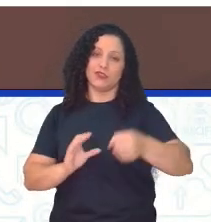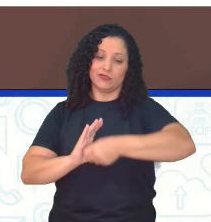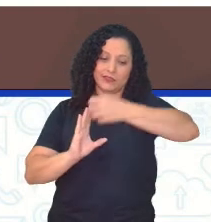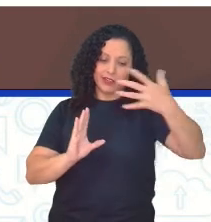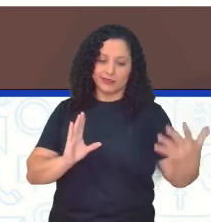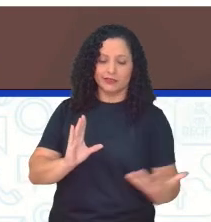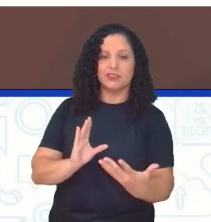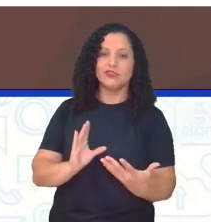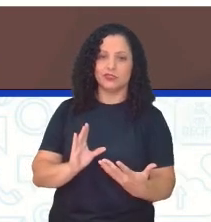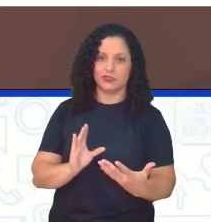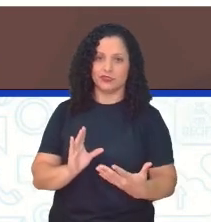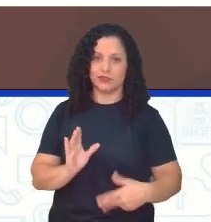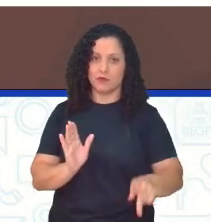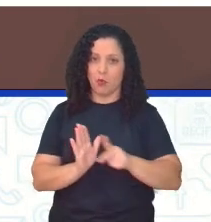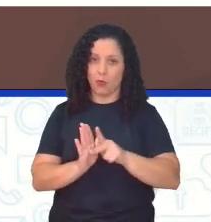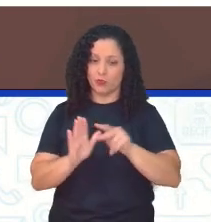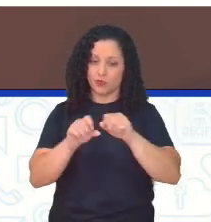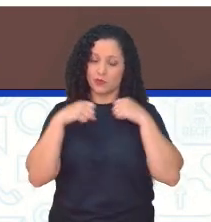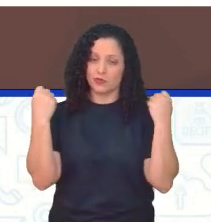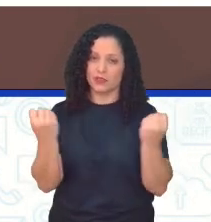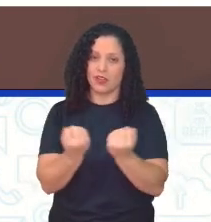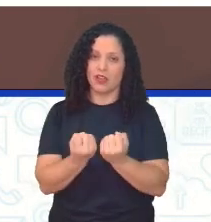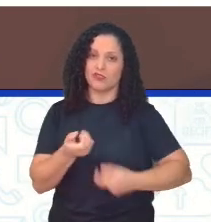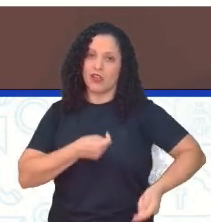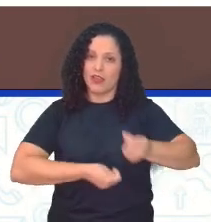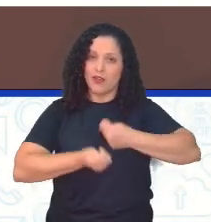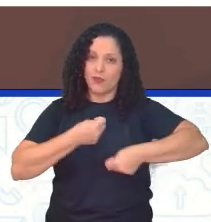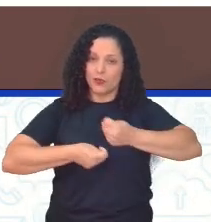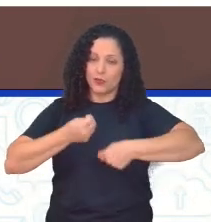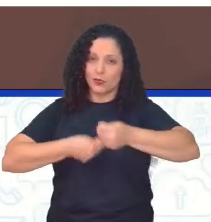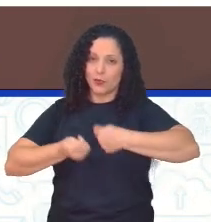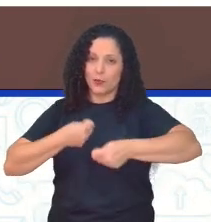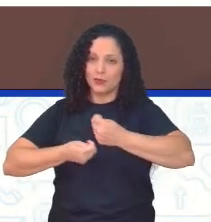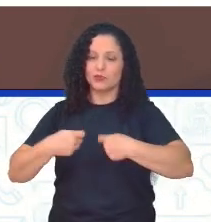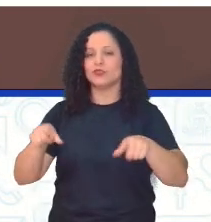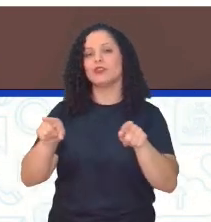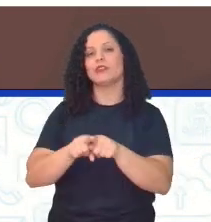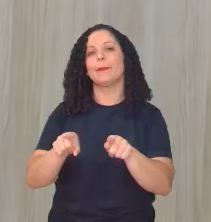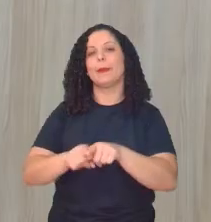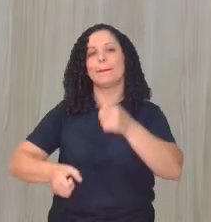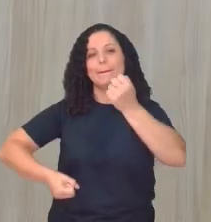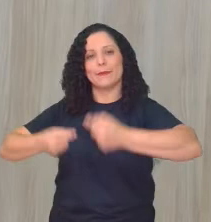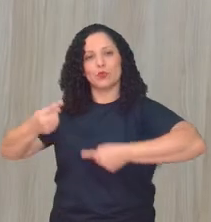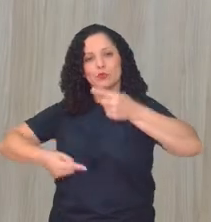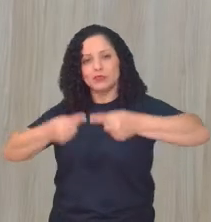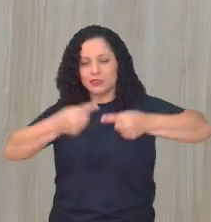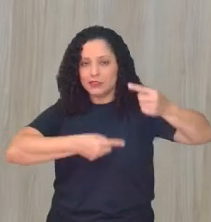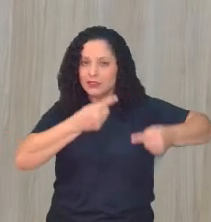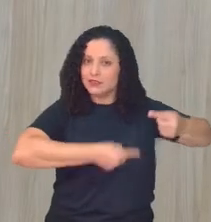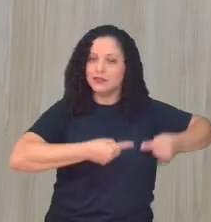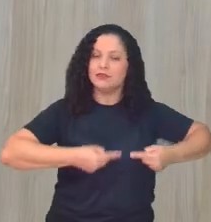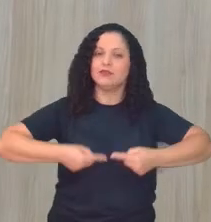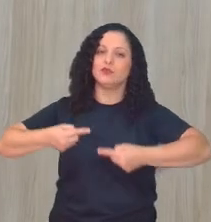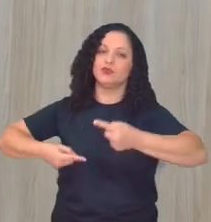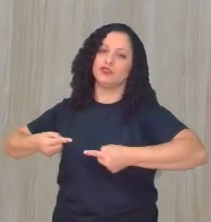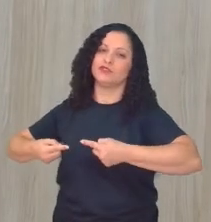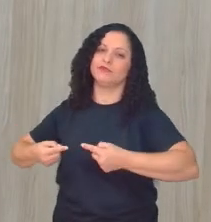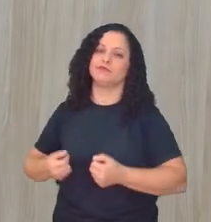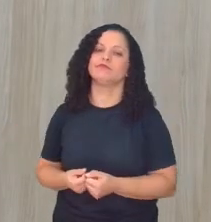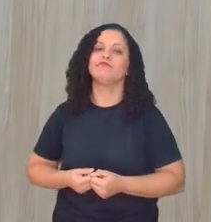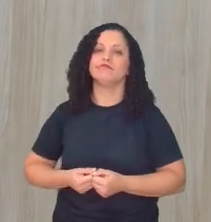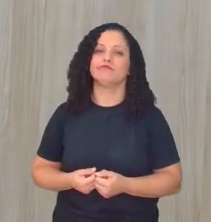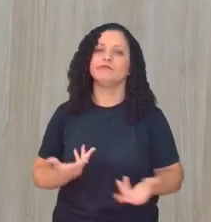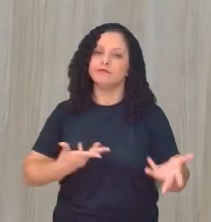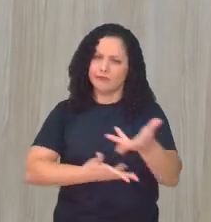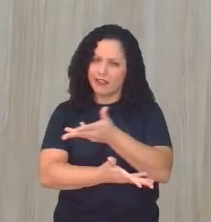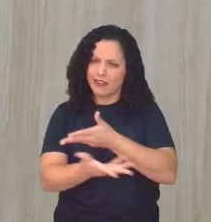Desde os aspectos sociais, econômicos, aos aspectos políticos também, que estão inerentes